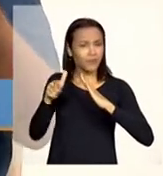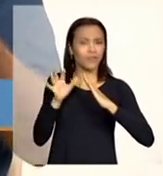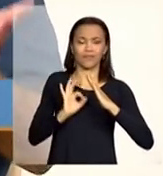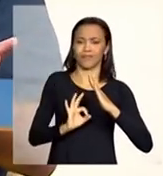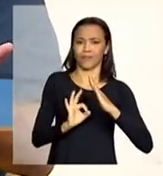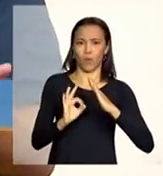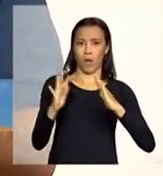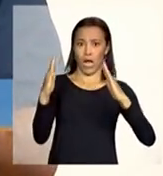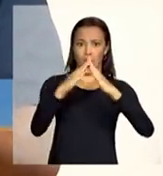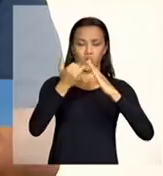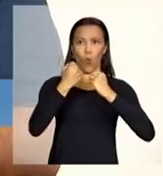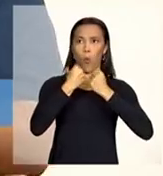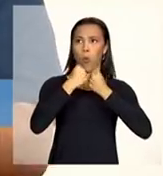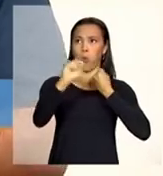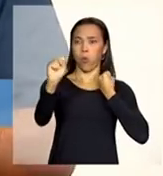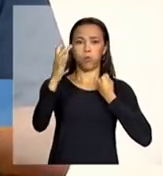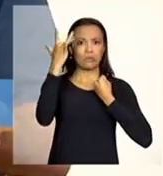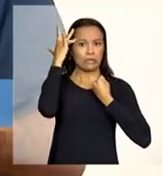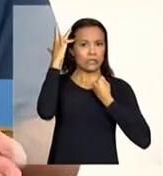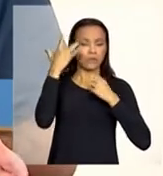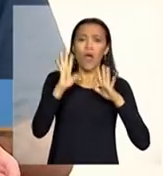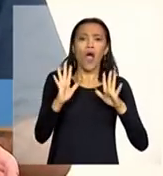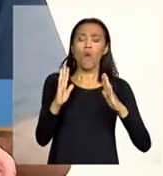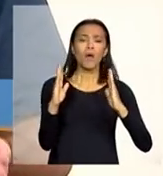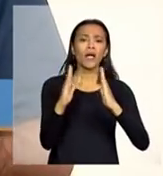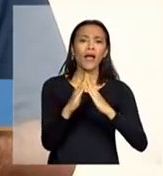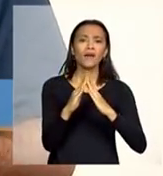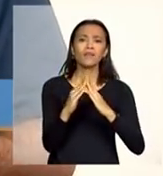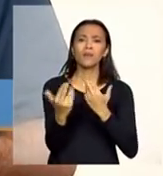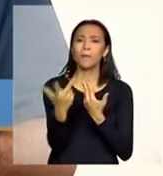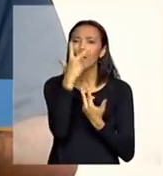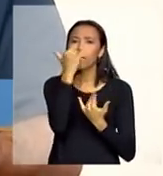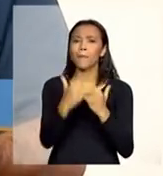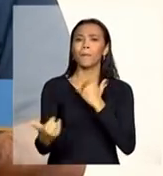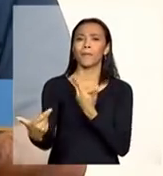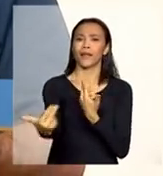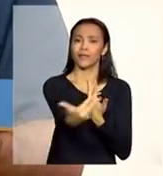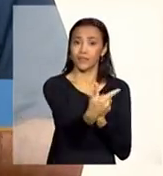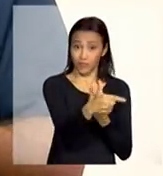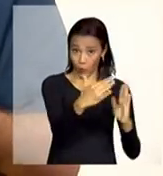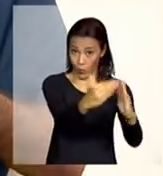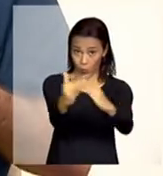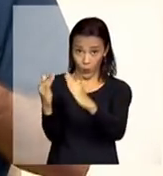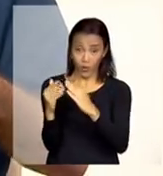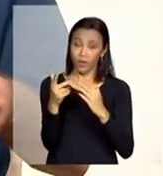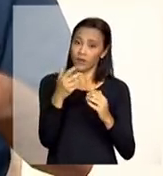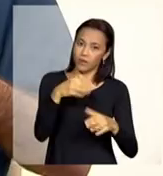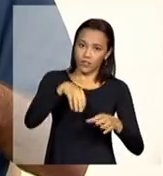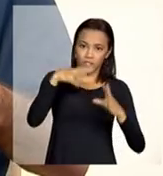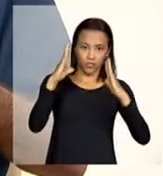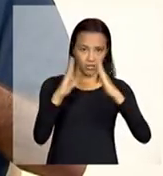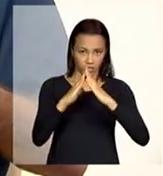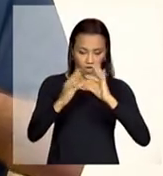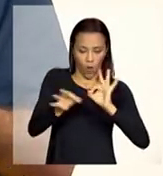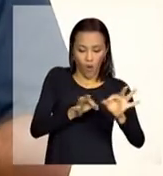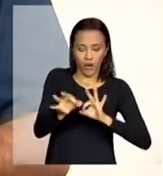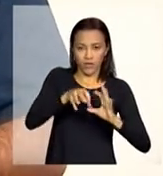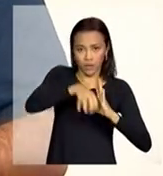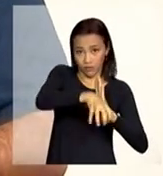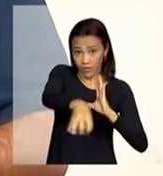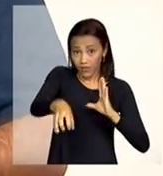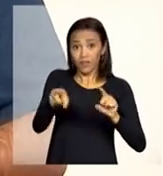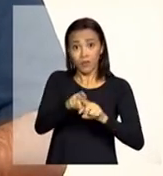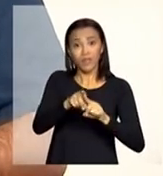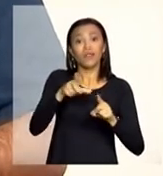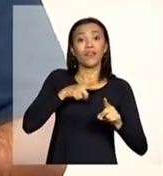casa gigante que seja uma casa que dialogue com as outras e que dialogue tanto na estrutura física quanto de interação